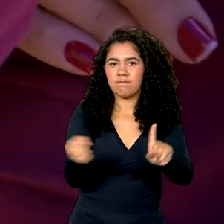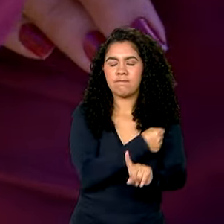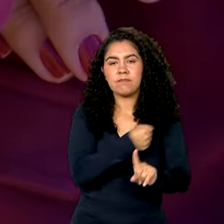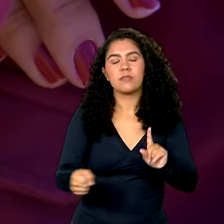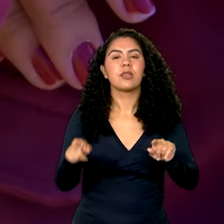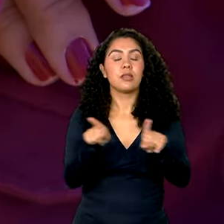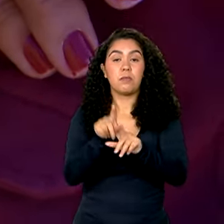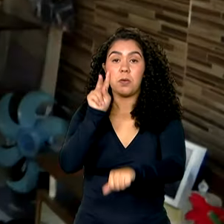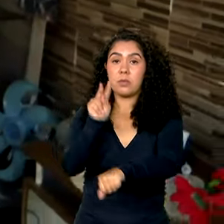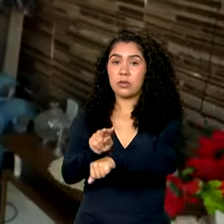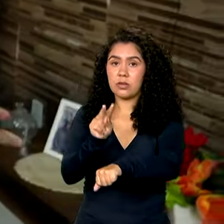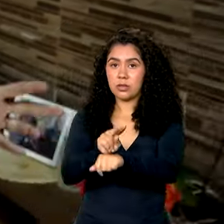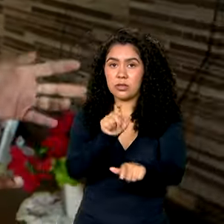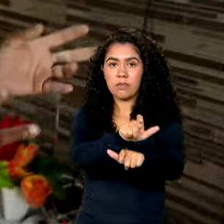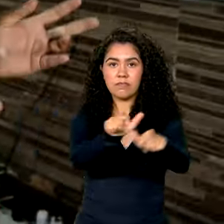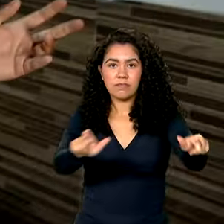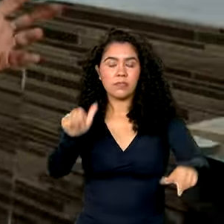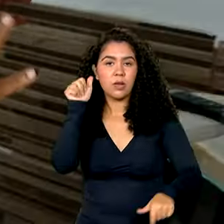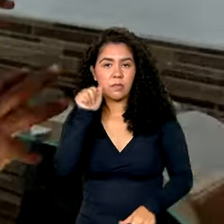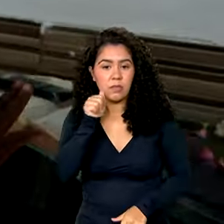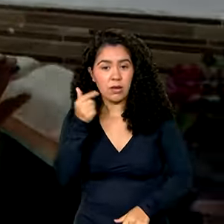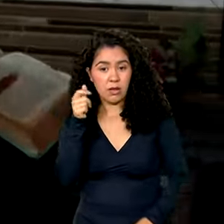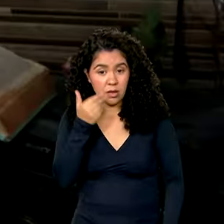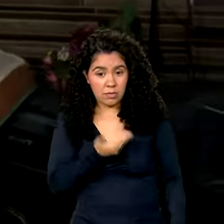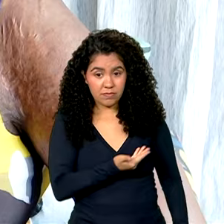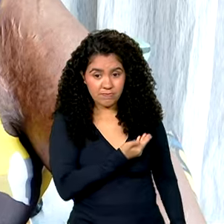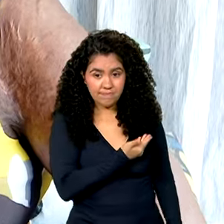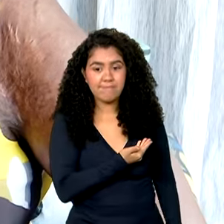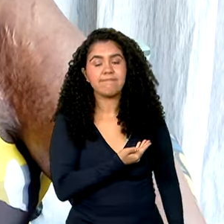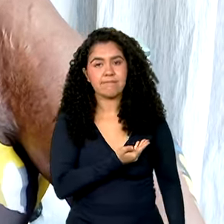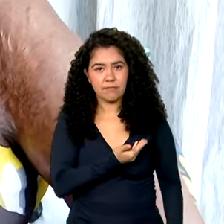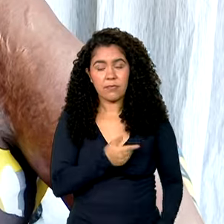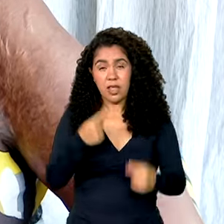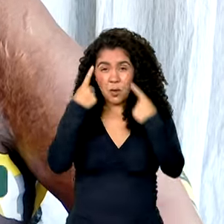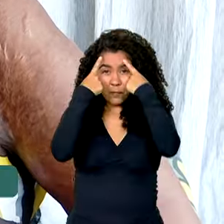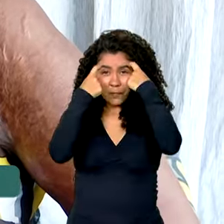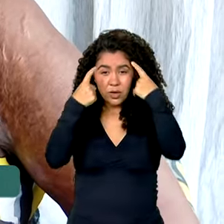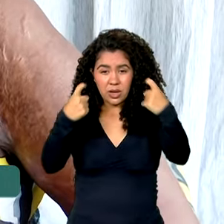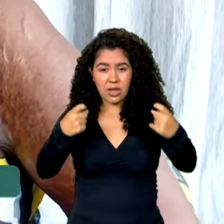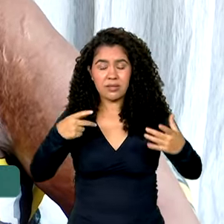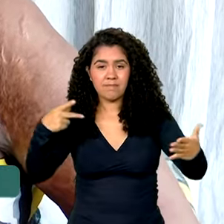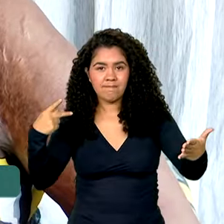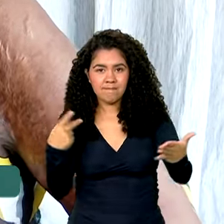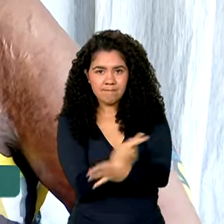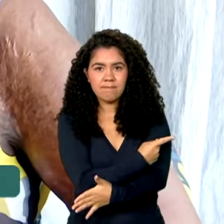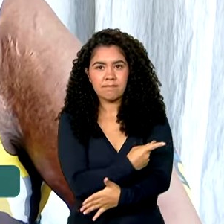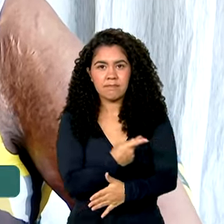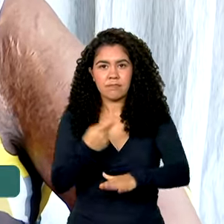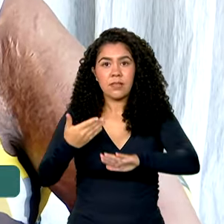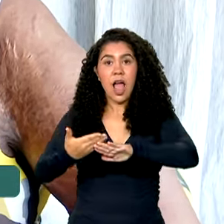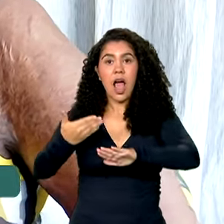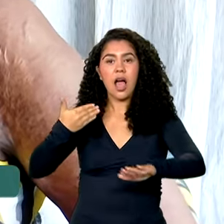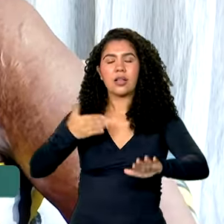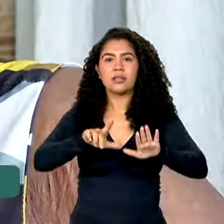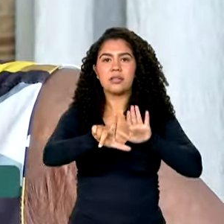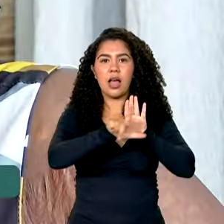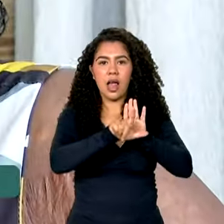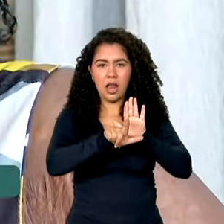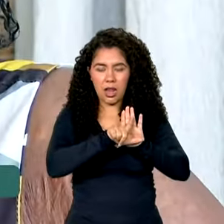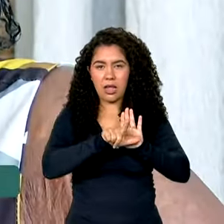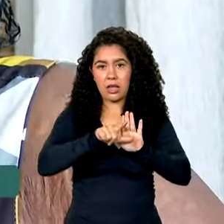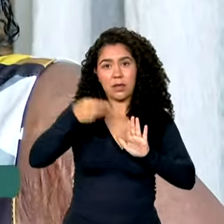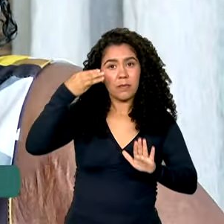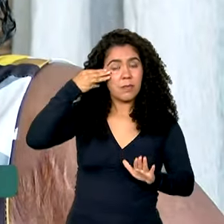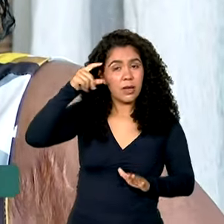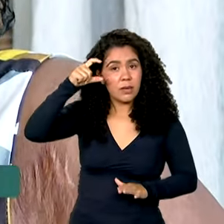proteção às mulheres. No caso da Fabiana, por exemplo, como a violência foi praticada antes da Lei Maria da Penha, o ex